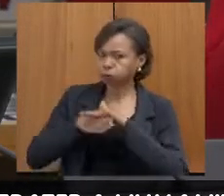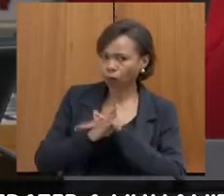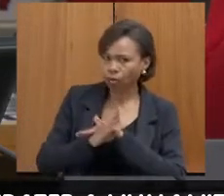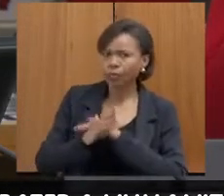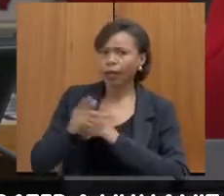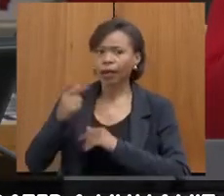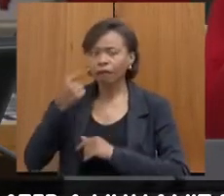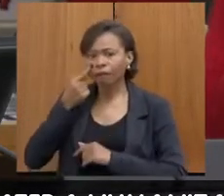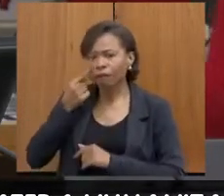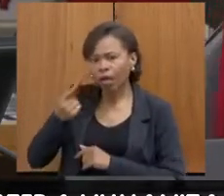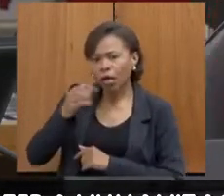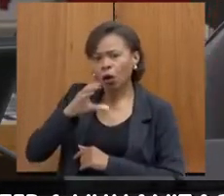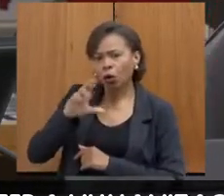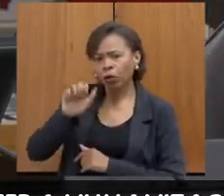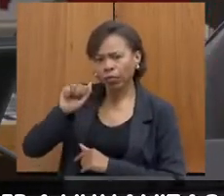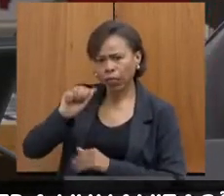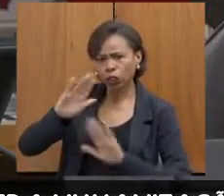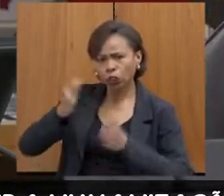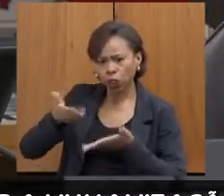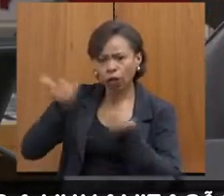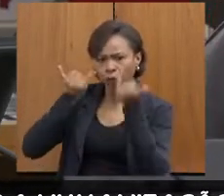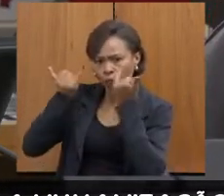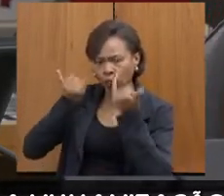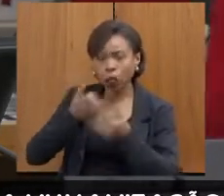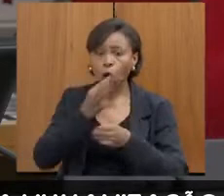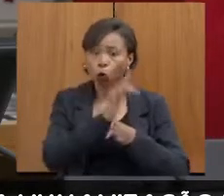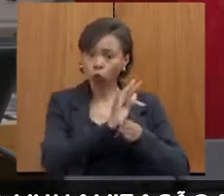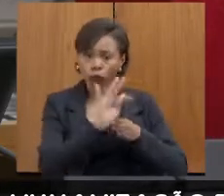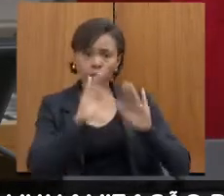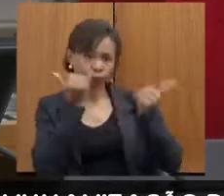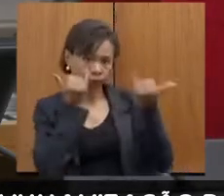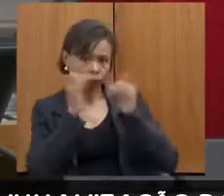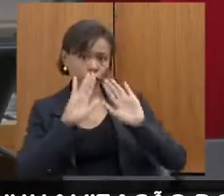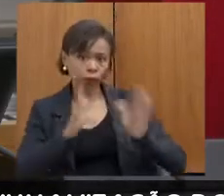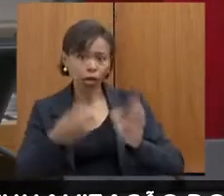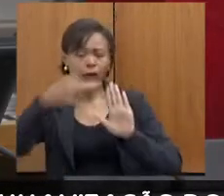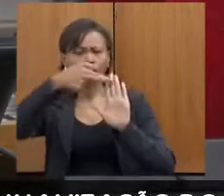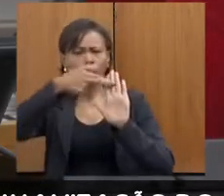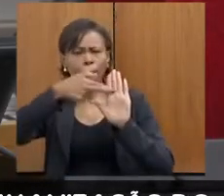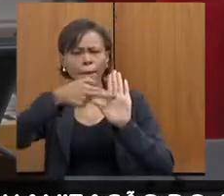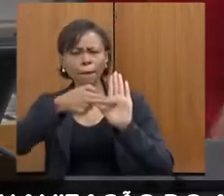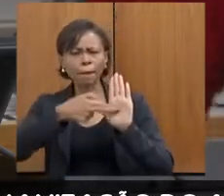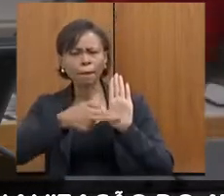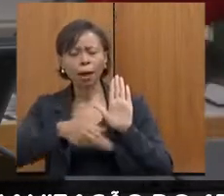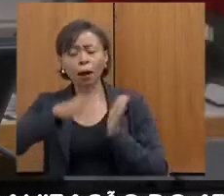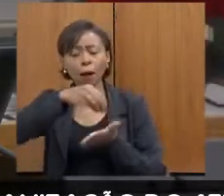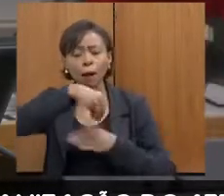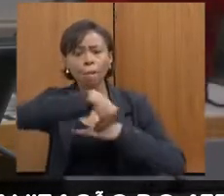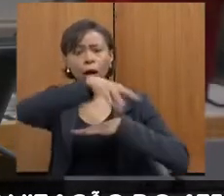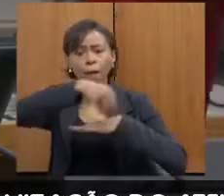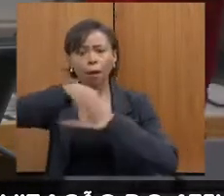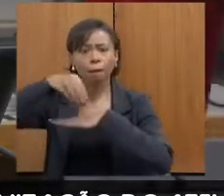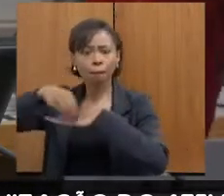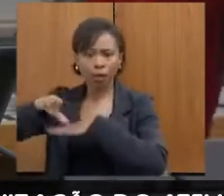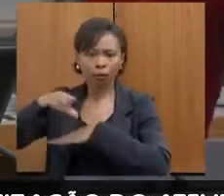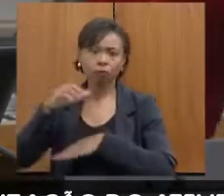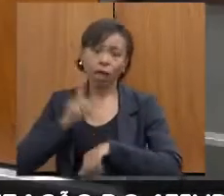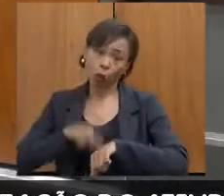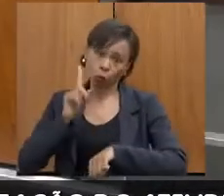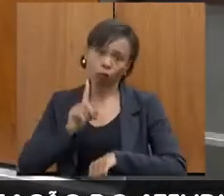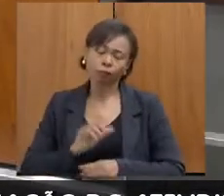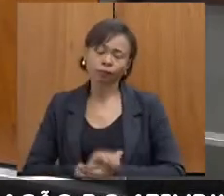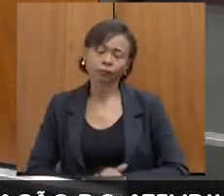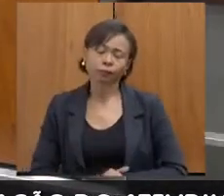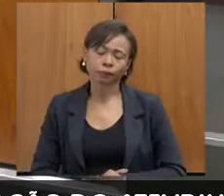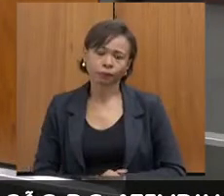Conselho Tutelar já foi informado, os relatórios poderiam ser encaminhados assim, em um sistema de fluxo mesmo, imediato. Muito